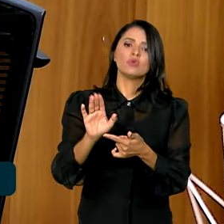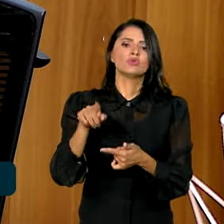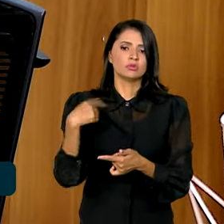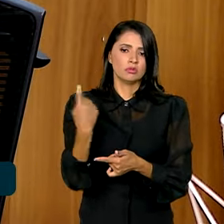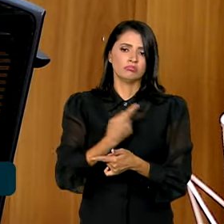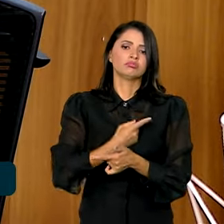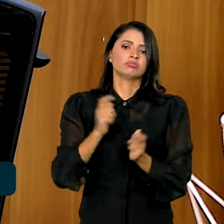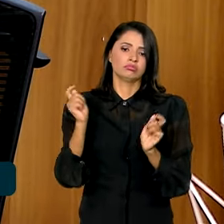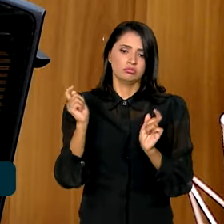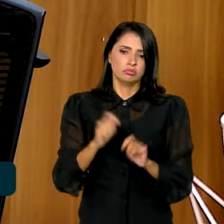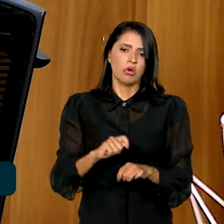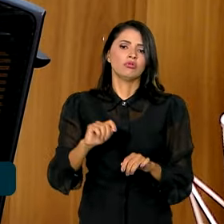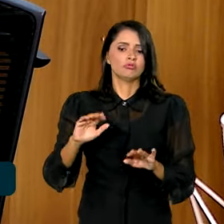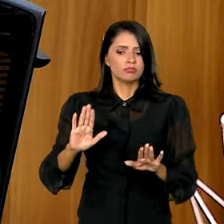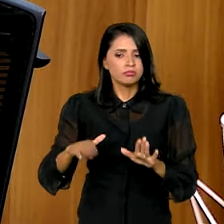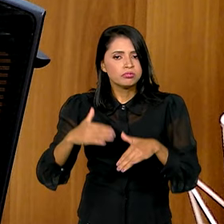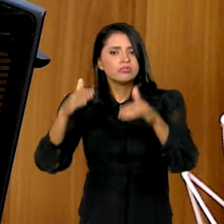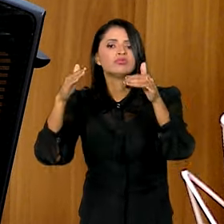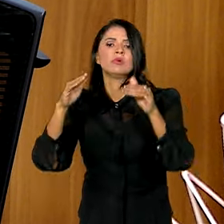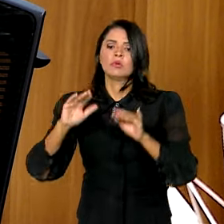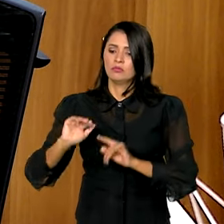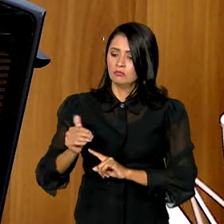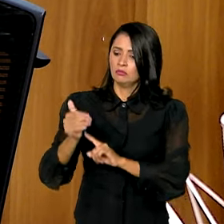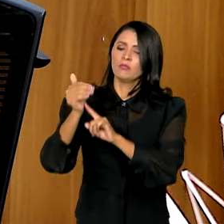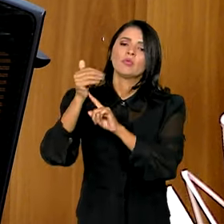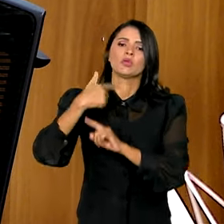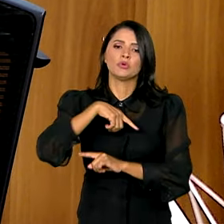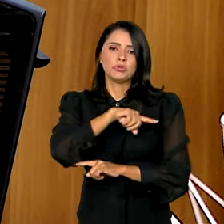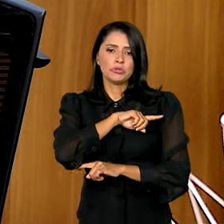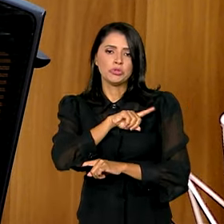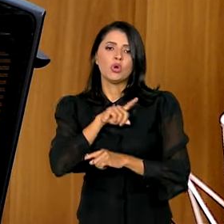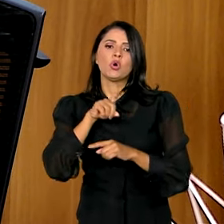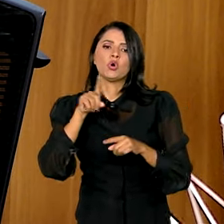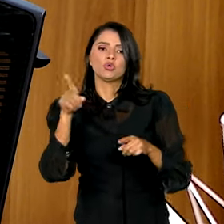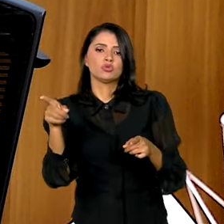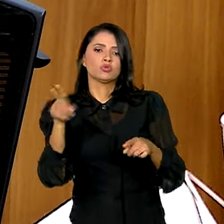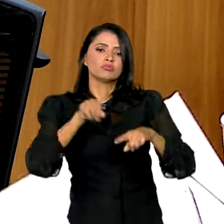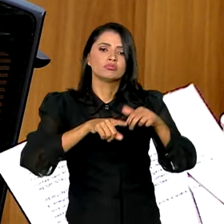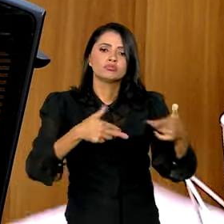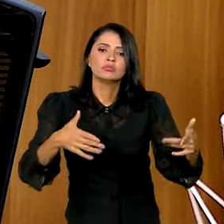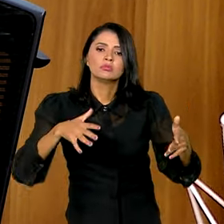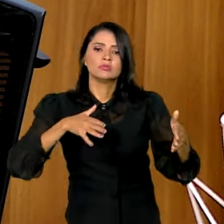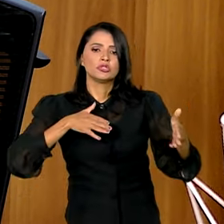tendência à modernização dos nossos meios de acesso a todos os nossos clientes. vamos lá.